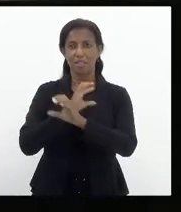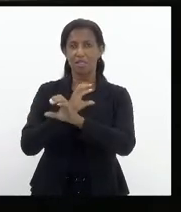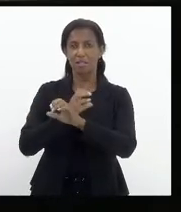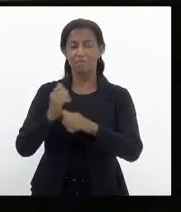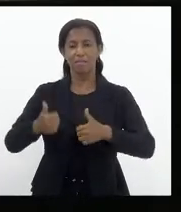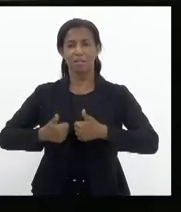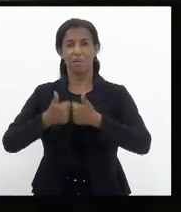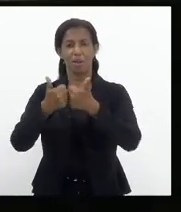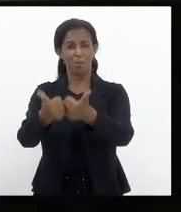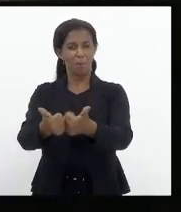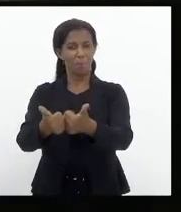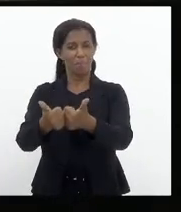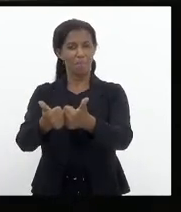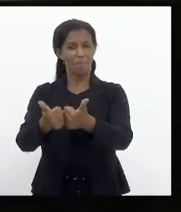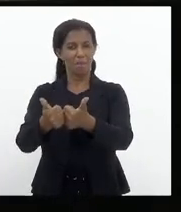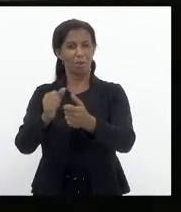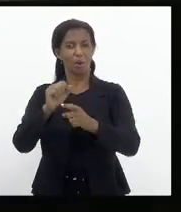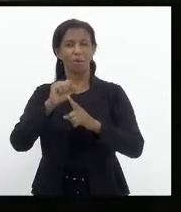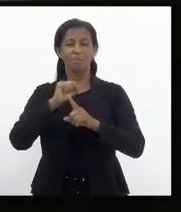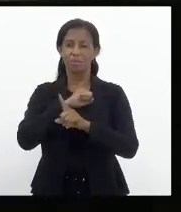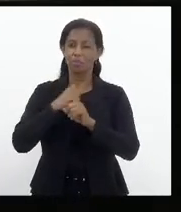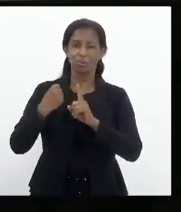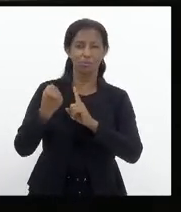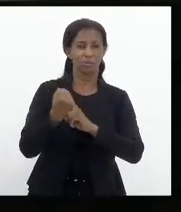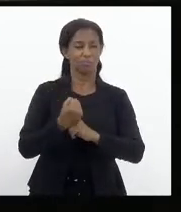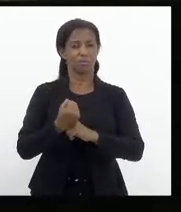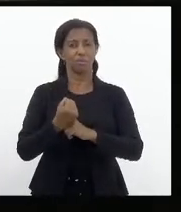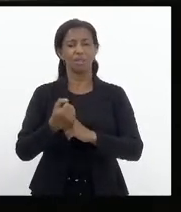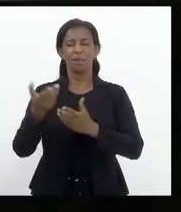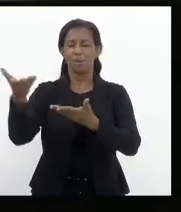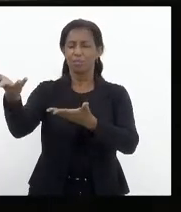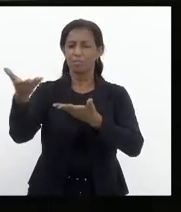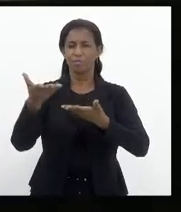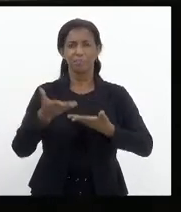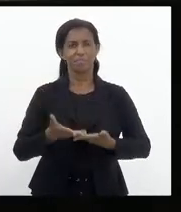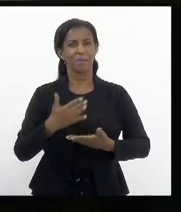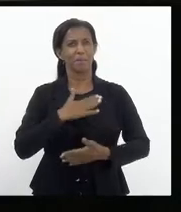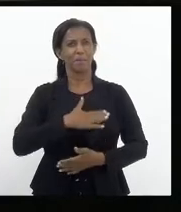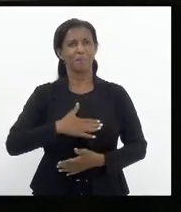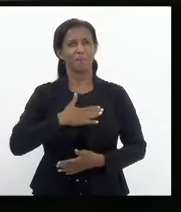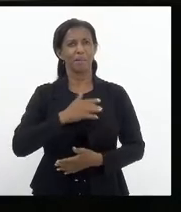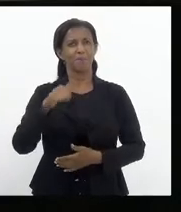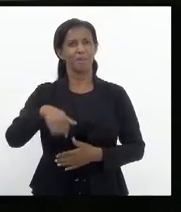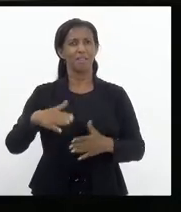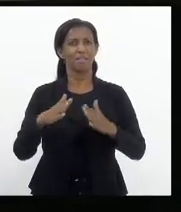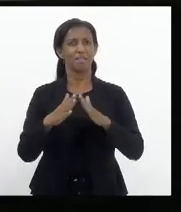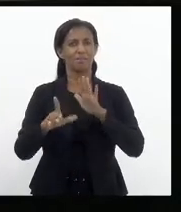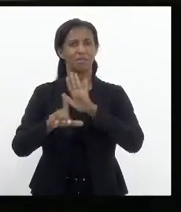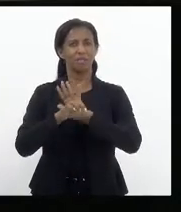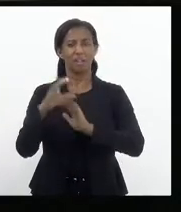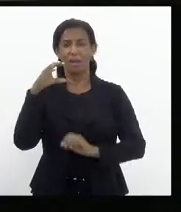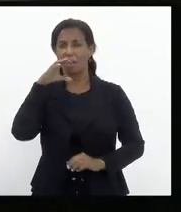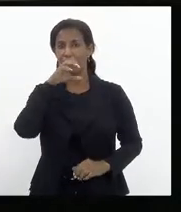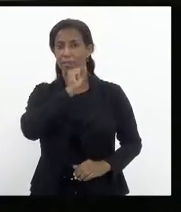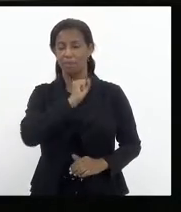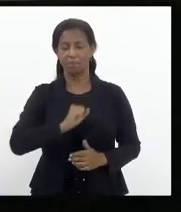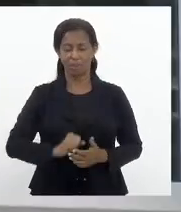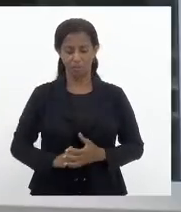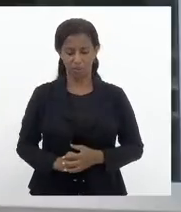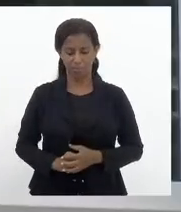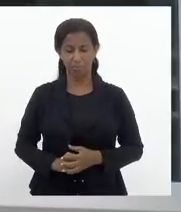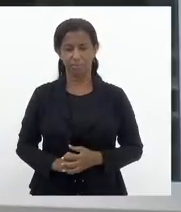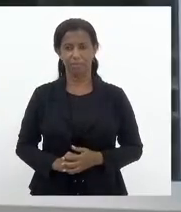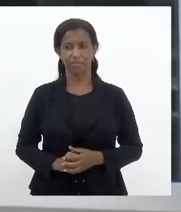melhor retrato da sociedade. Então, sejam muito bem-vindos a essa casa de leis. Eu quero, rapidamente, presidente,